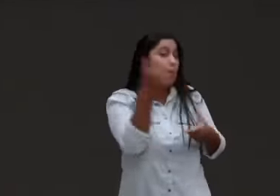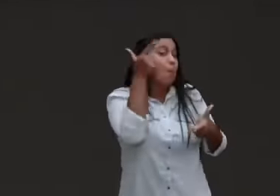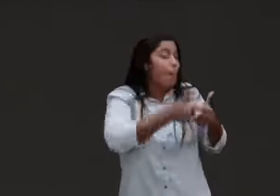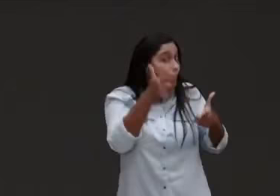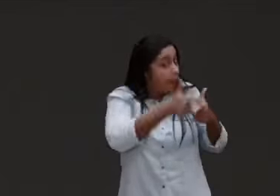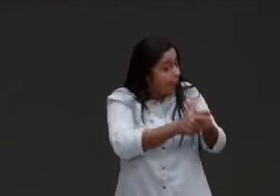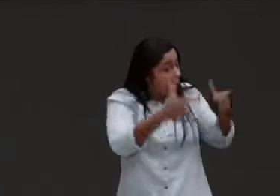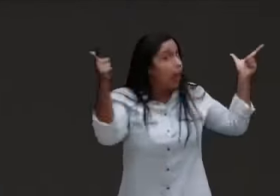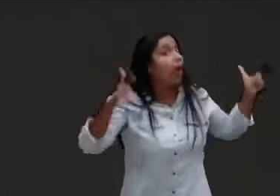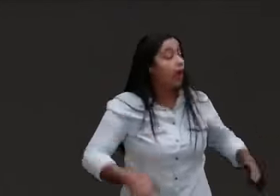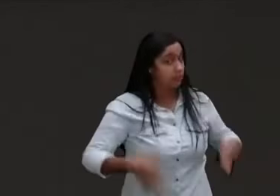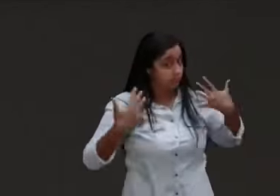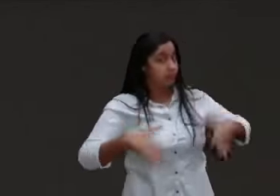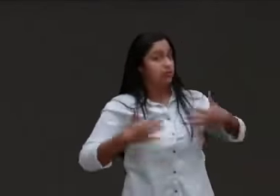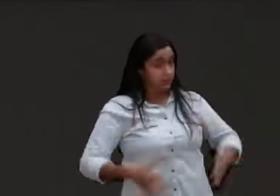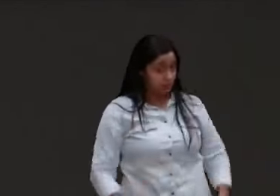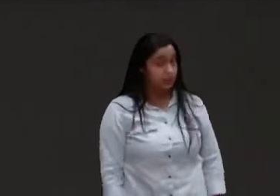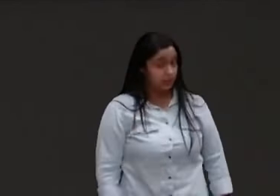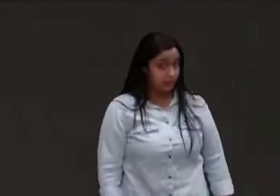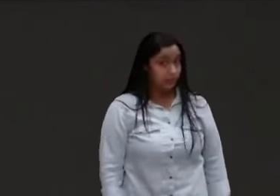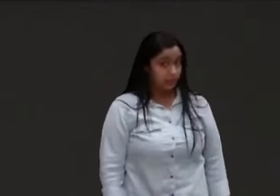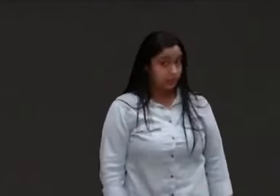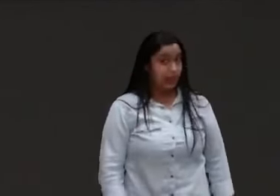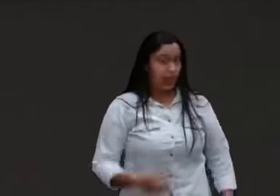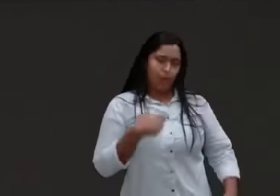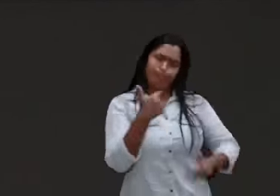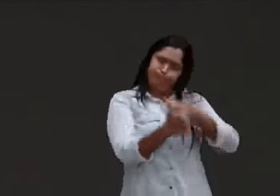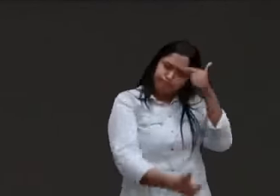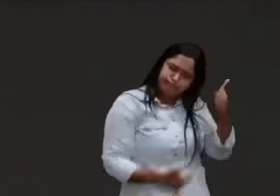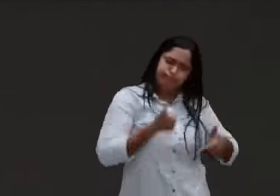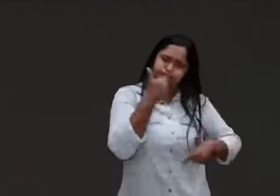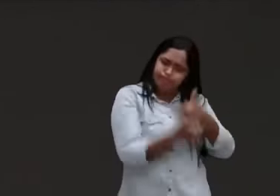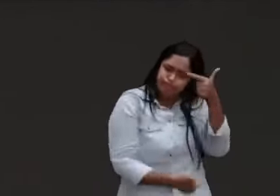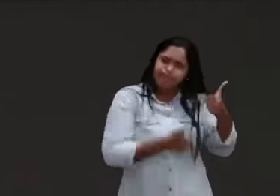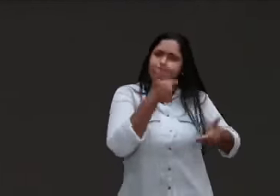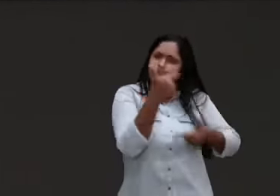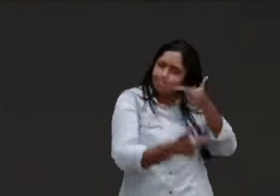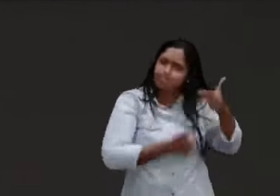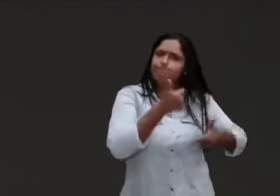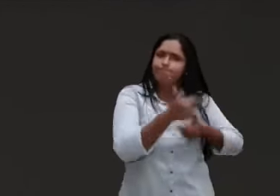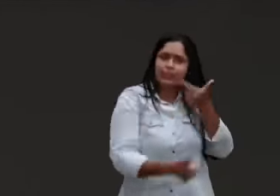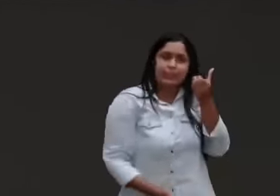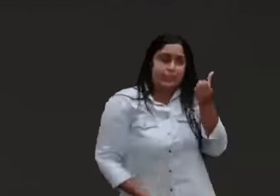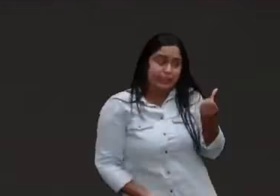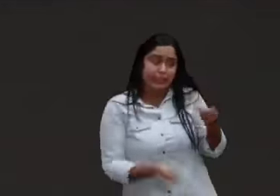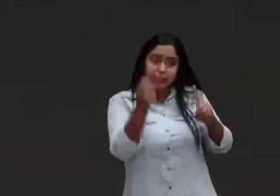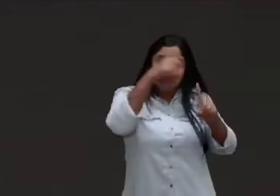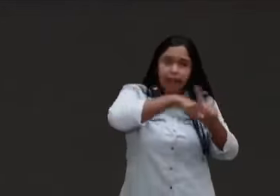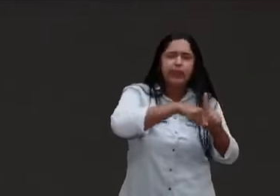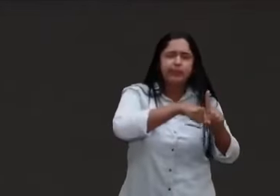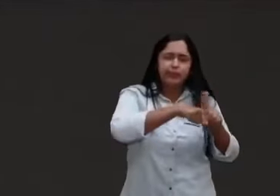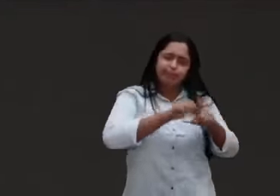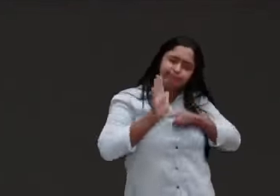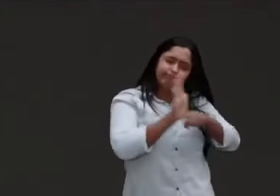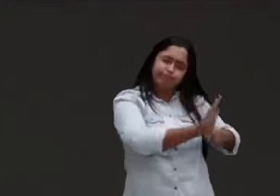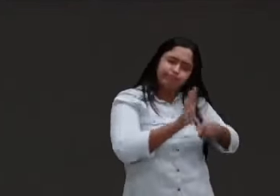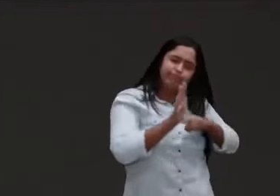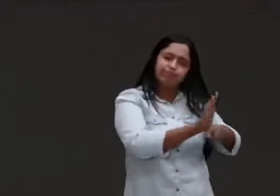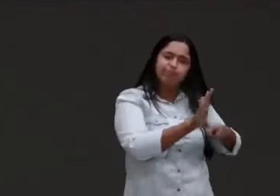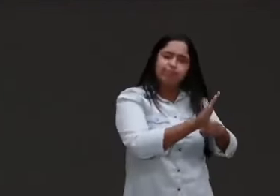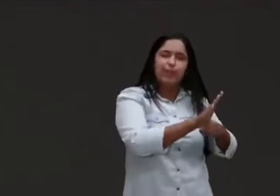e seis meses de trabalho e Deus deu graça. E o milagre aconteceu na vida de uma família.